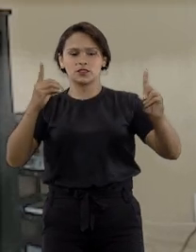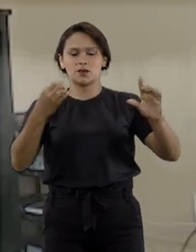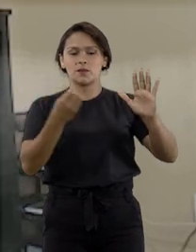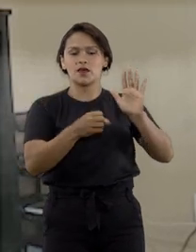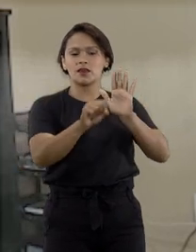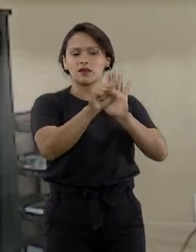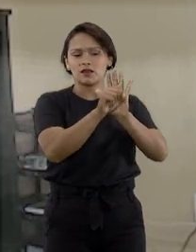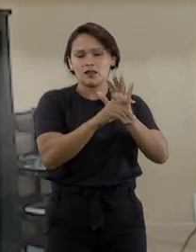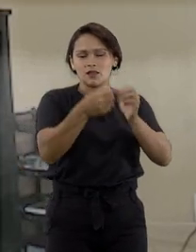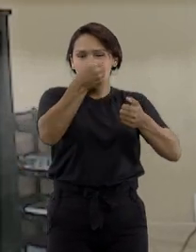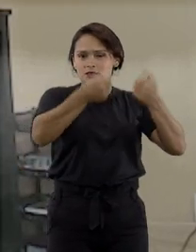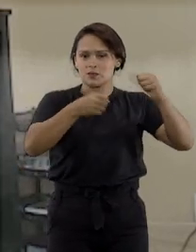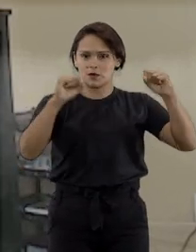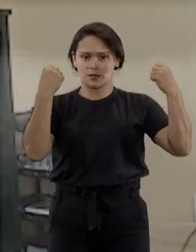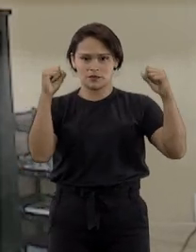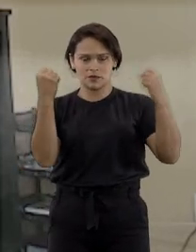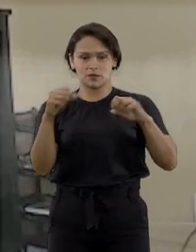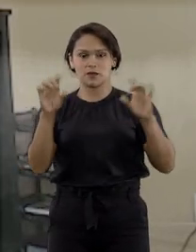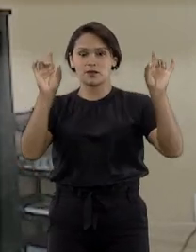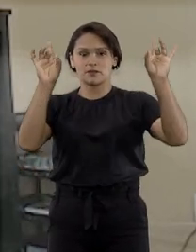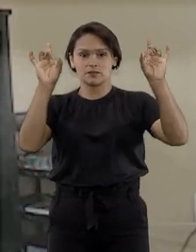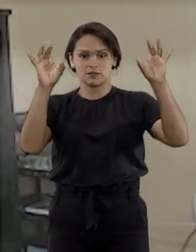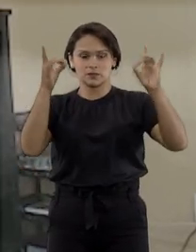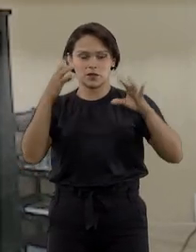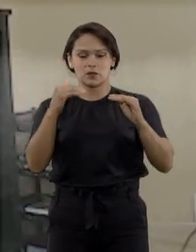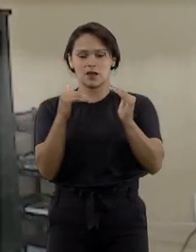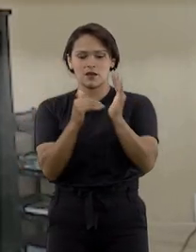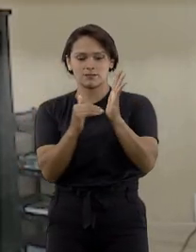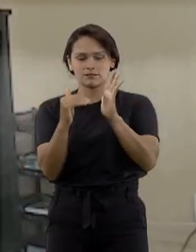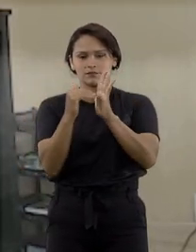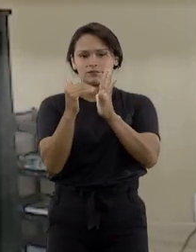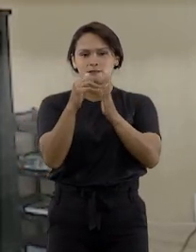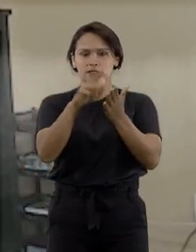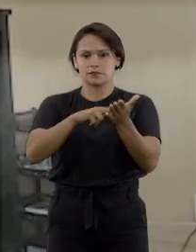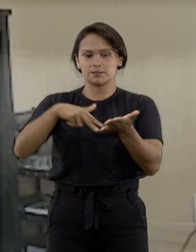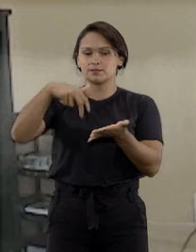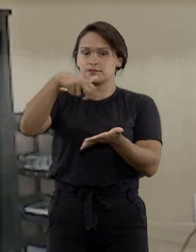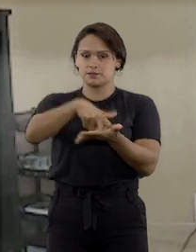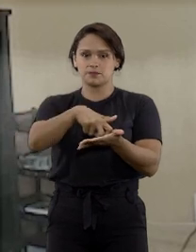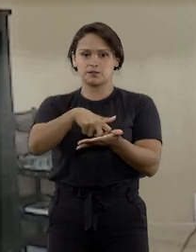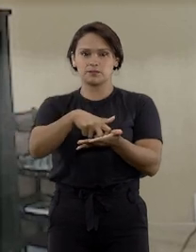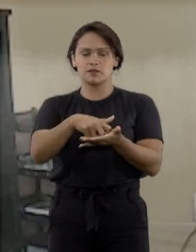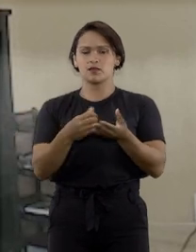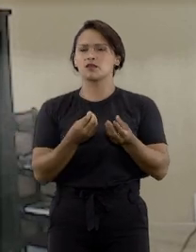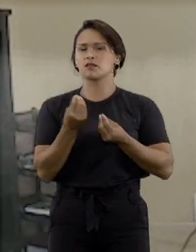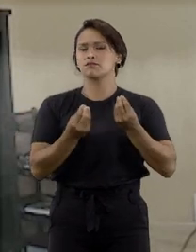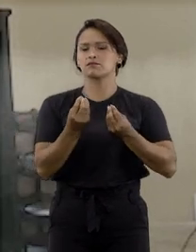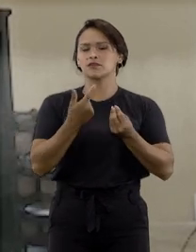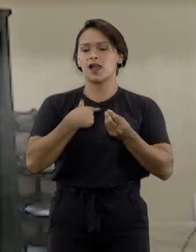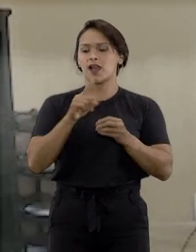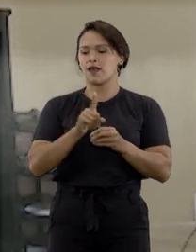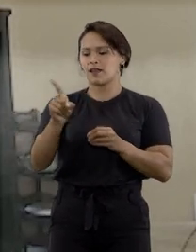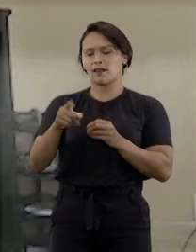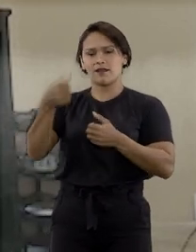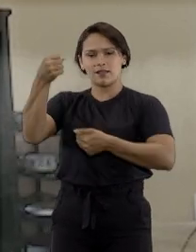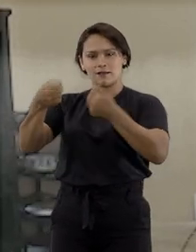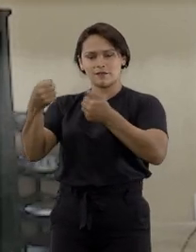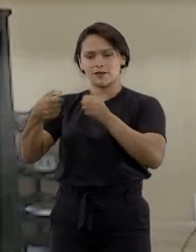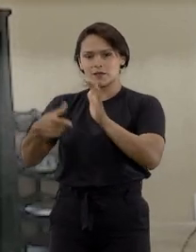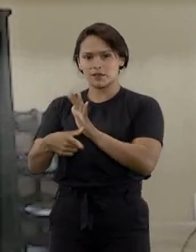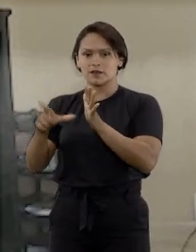entre as concessionárias e, principalmente, uma gradação de penalidades, de forma que aquela concessionária que